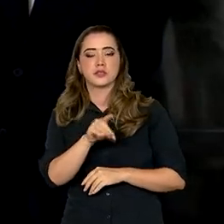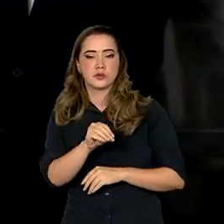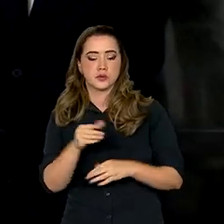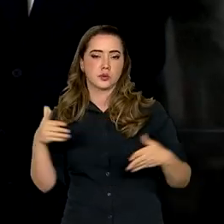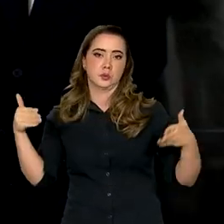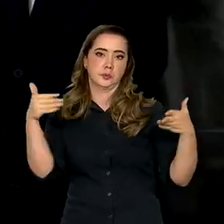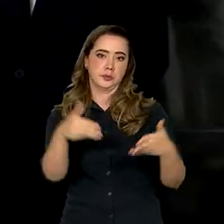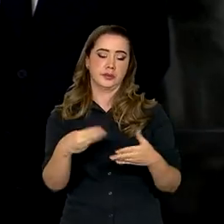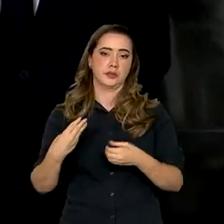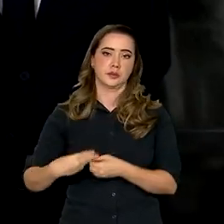aprovamos na Câmara dos Deputados.